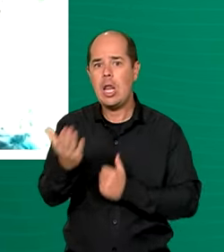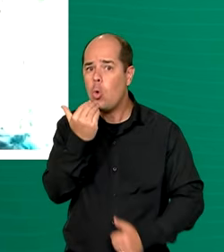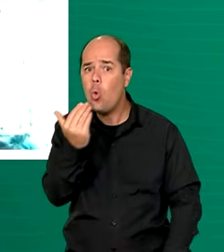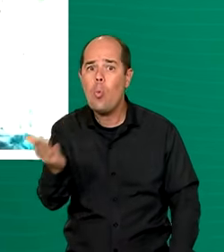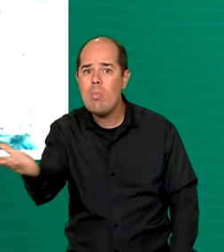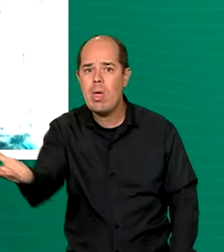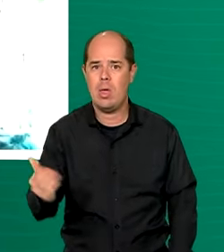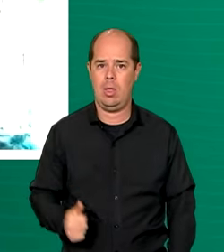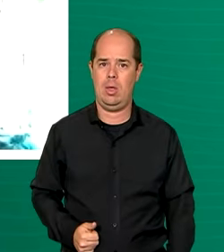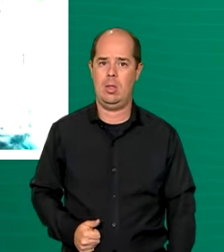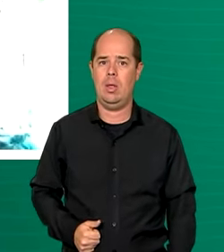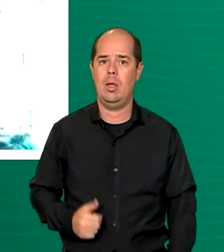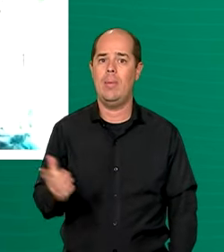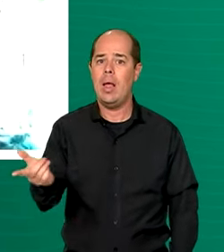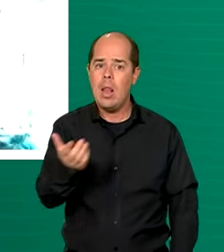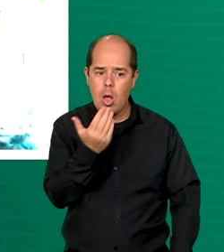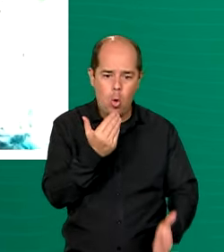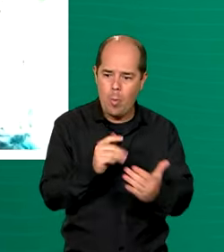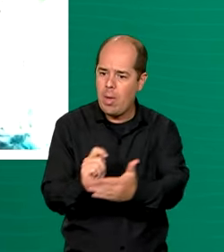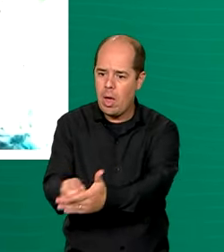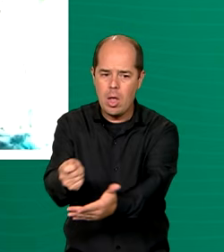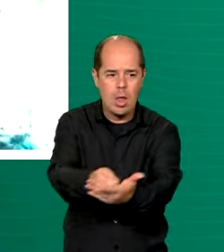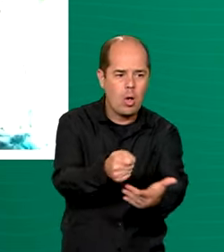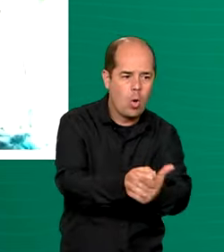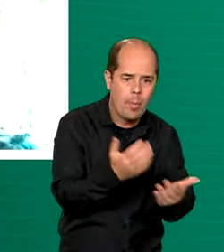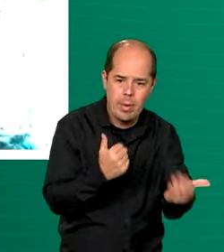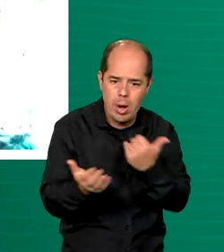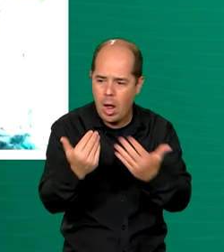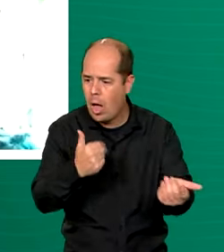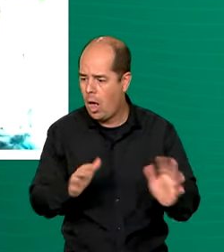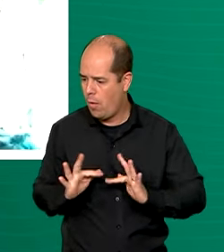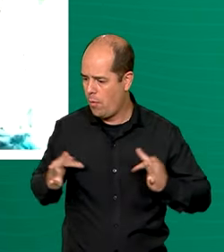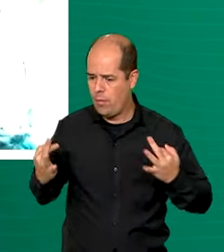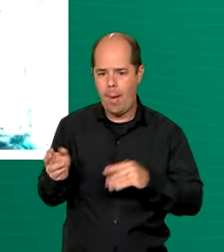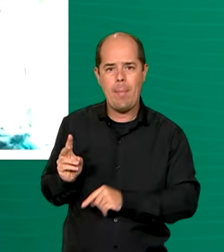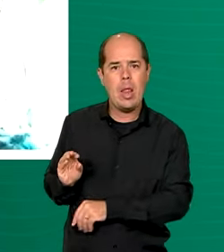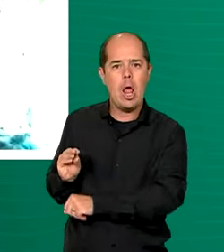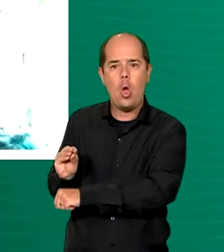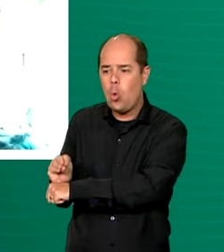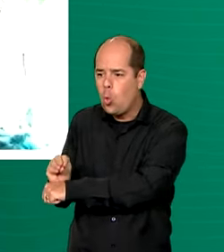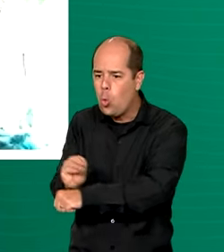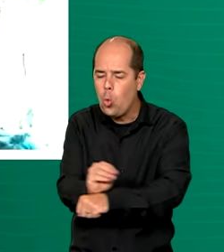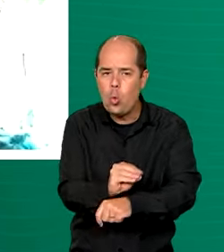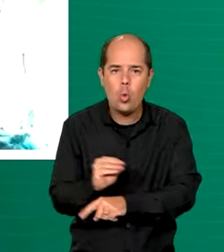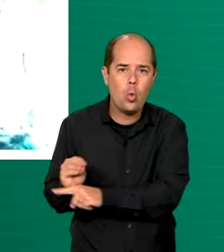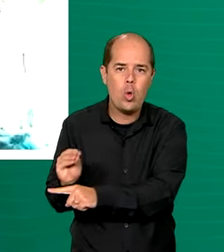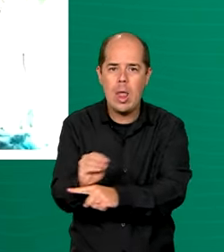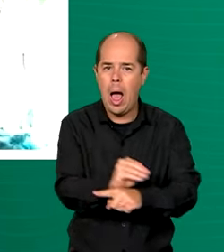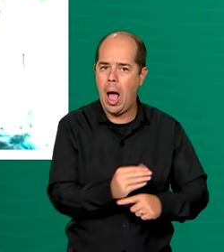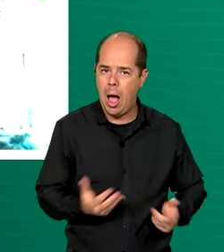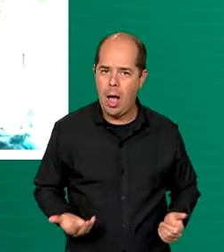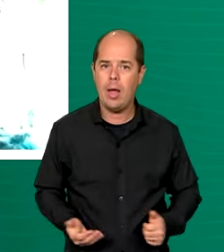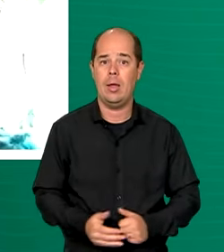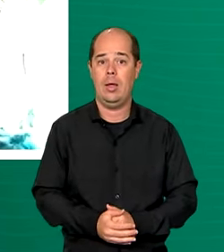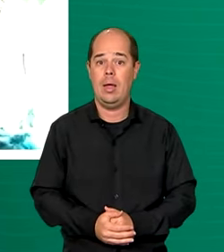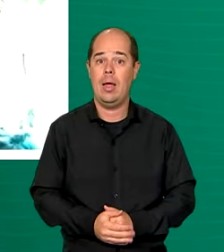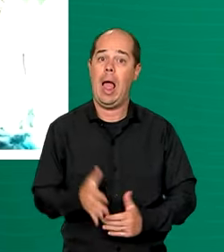para os nossos pescadores, com certeza, né, comprar a sua alimentação, manter a sua família, até chegar o período que ele vai começar a receber a sua defesa, né.